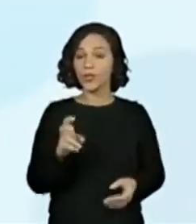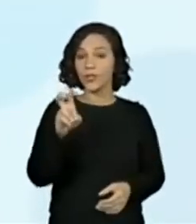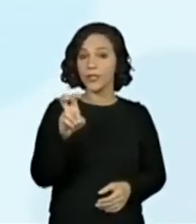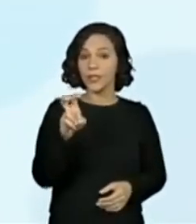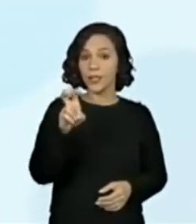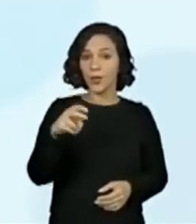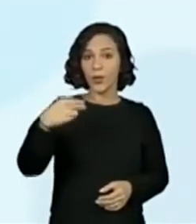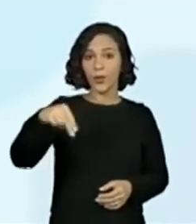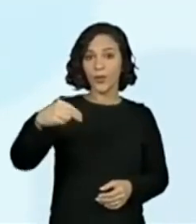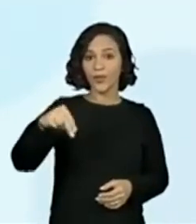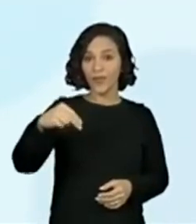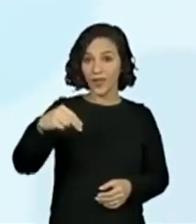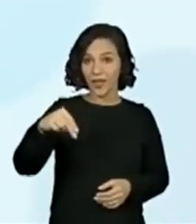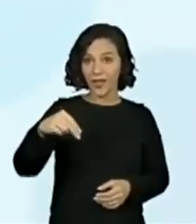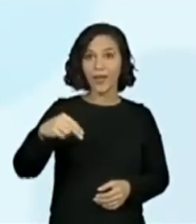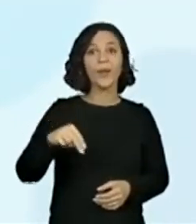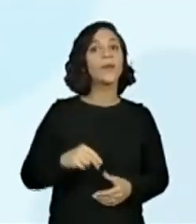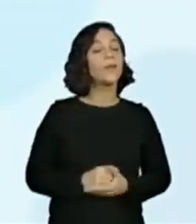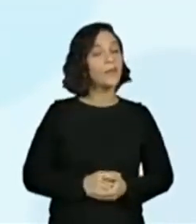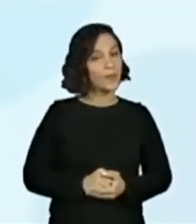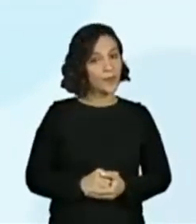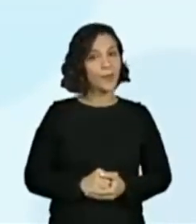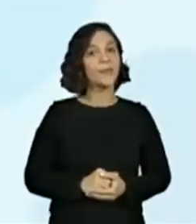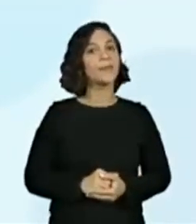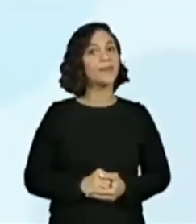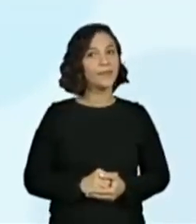Novembro. De novembro.